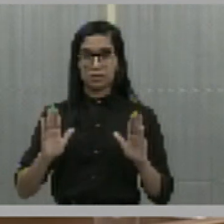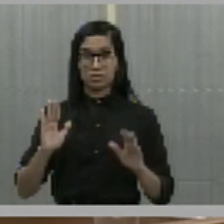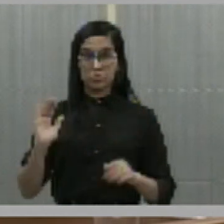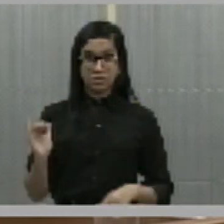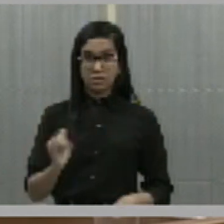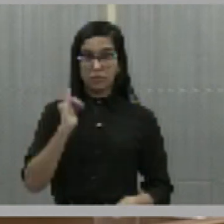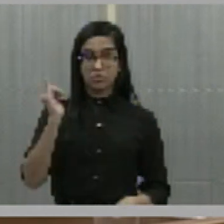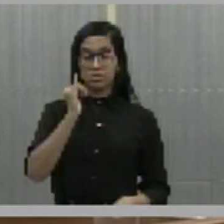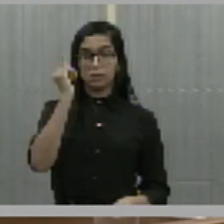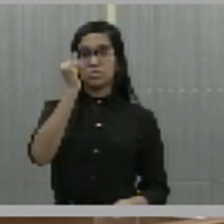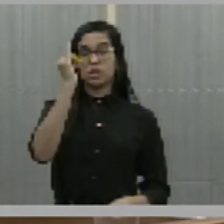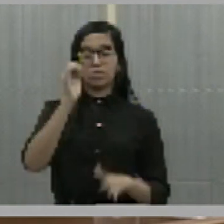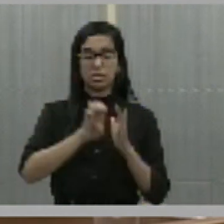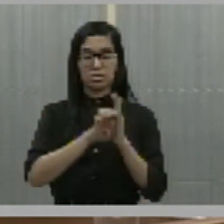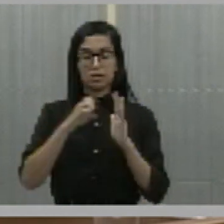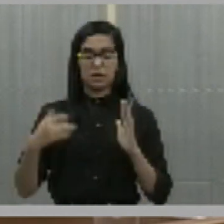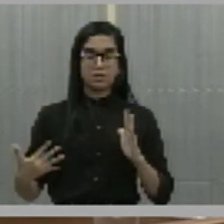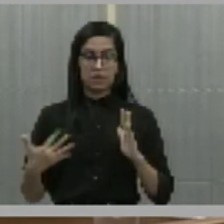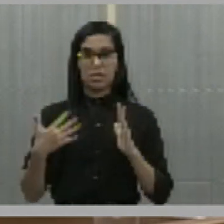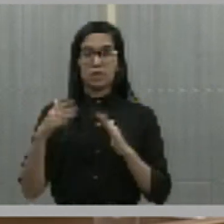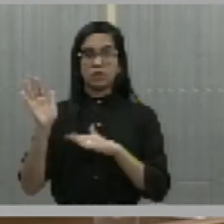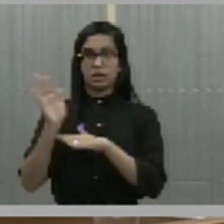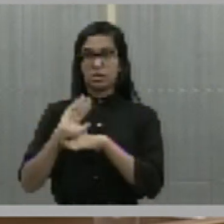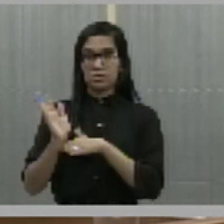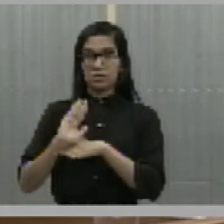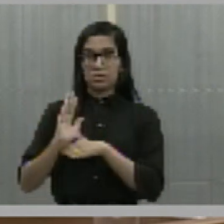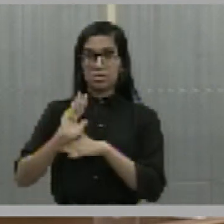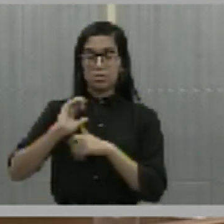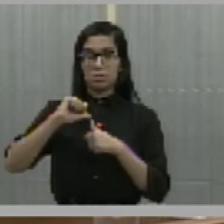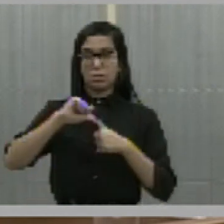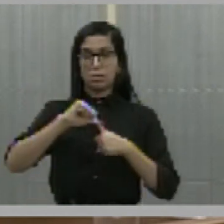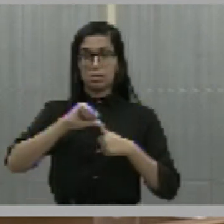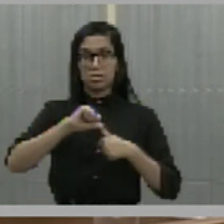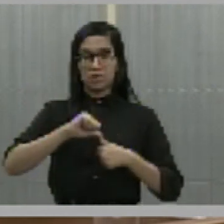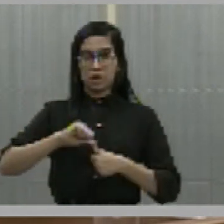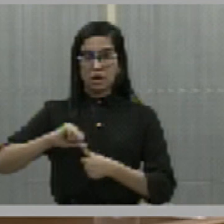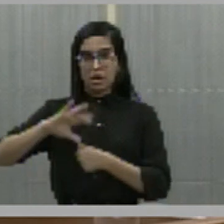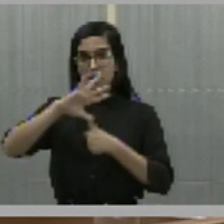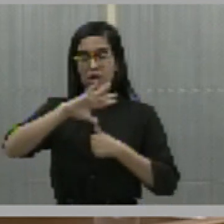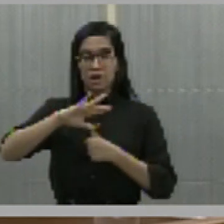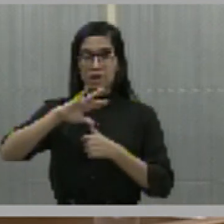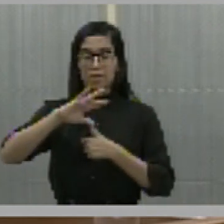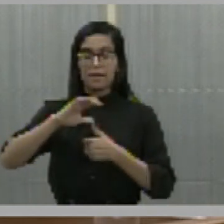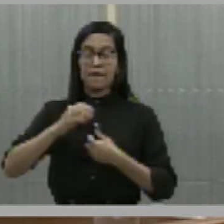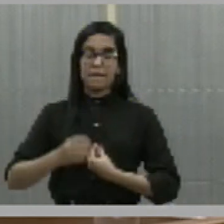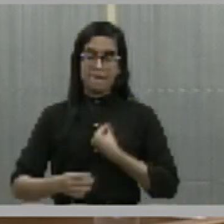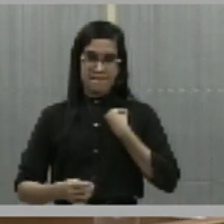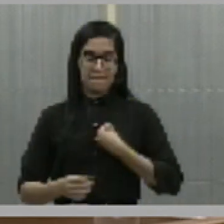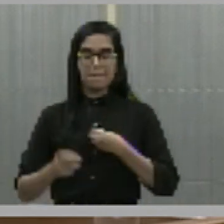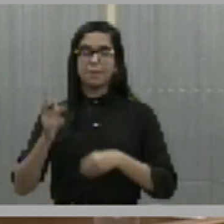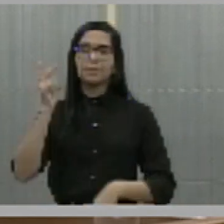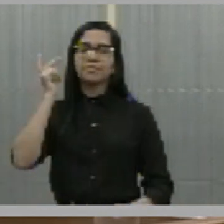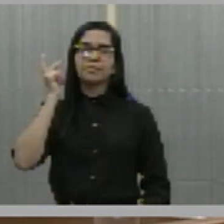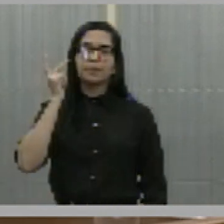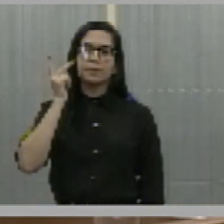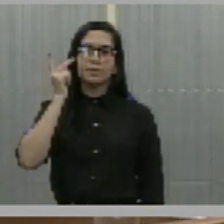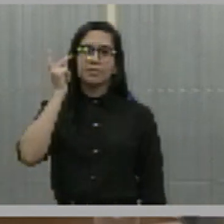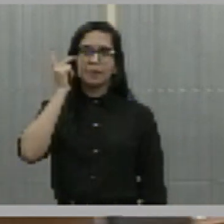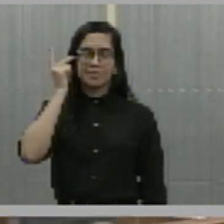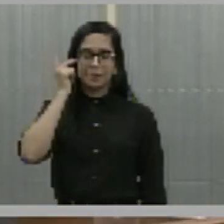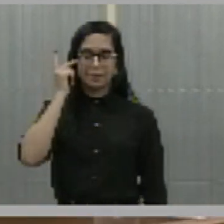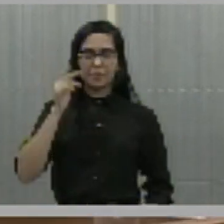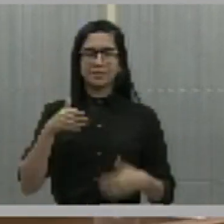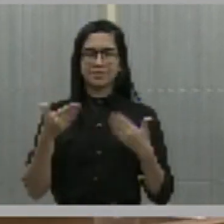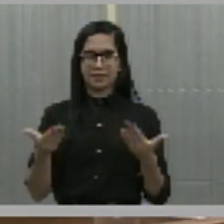documentários da América Latina, com sede em São Paulo, esse documentário sobre a vida de Niede. Então,